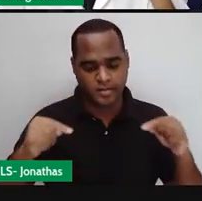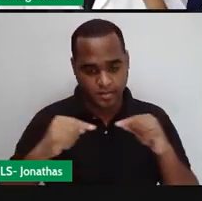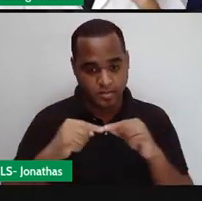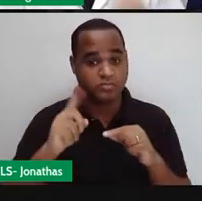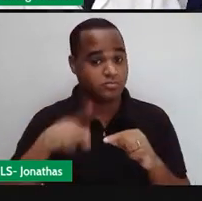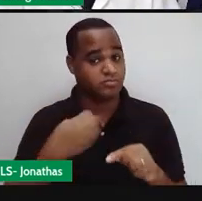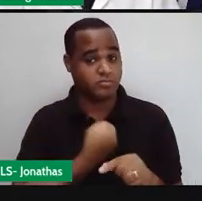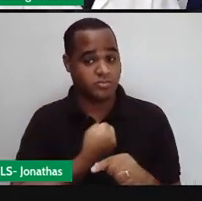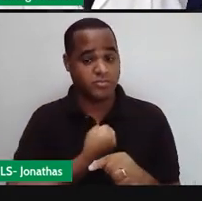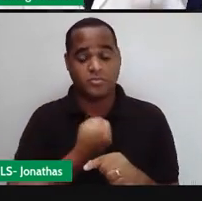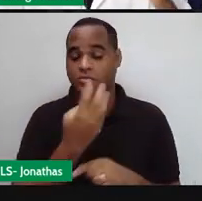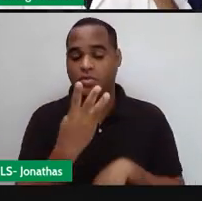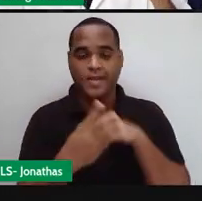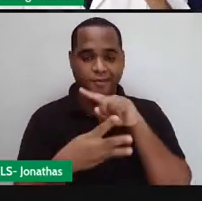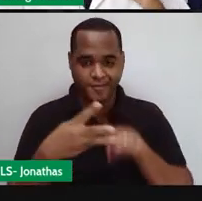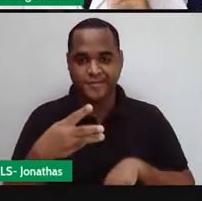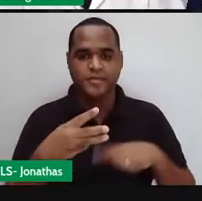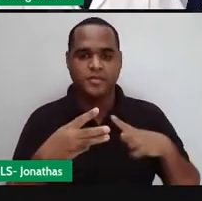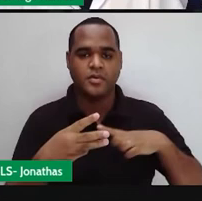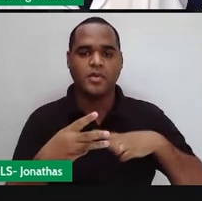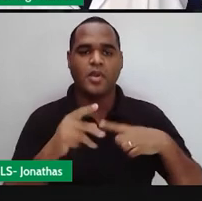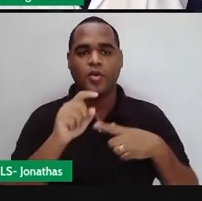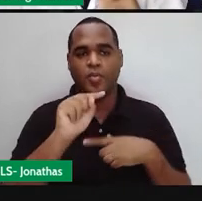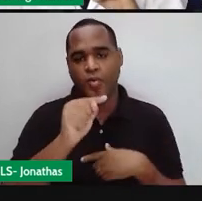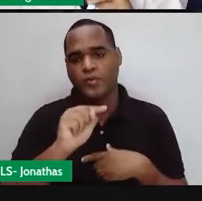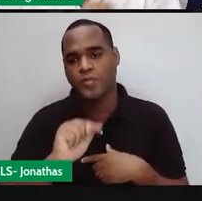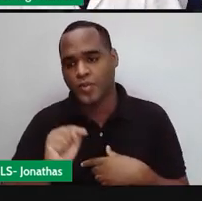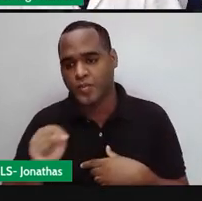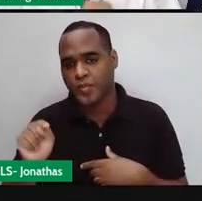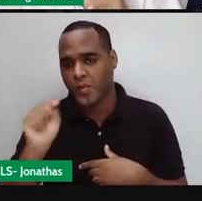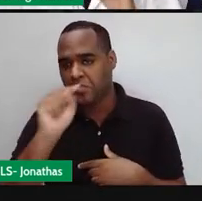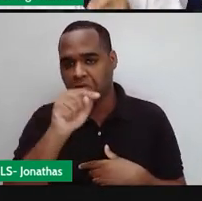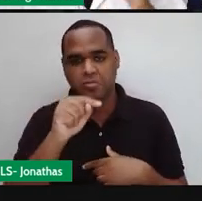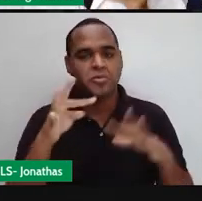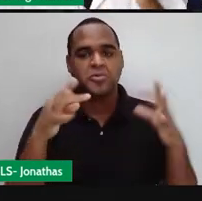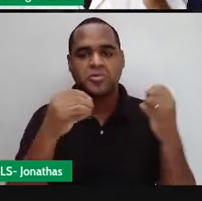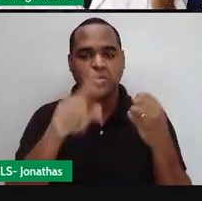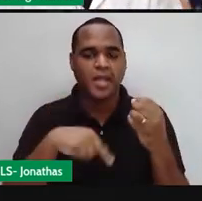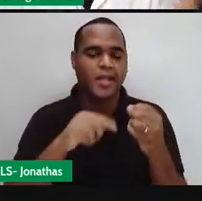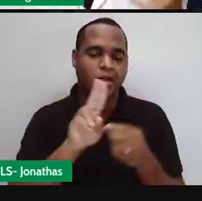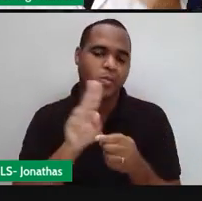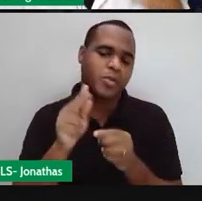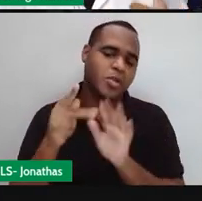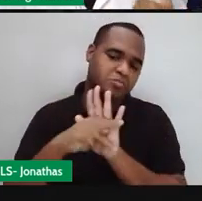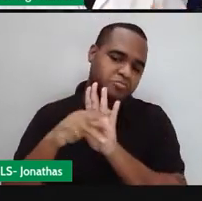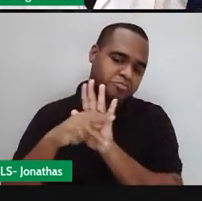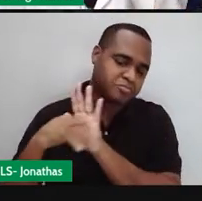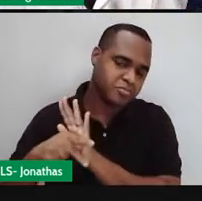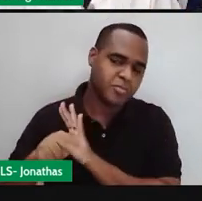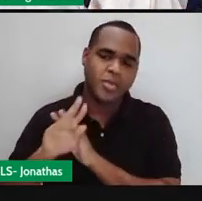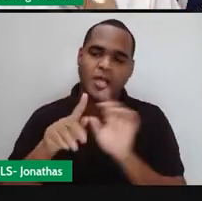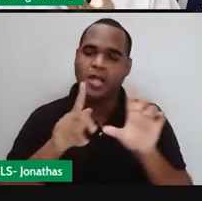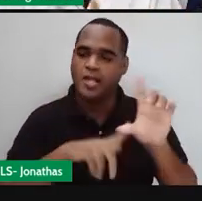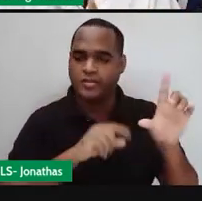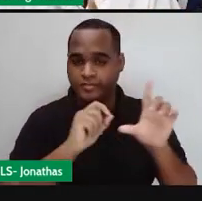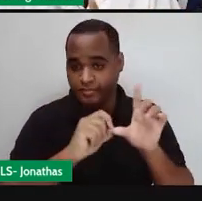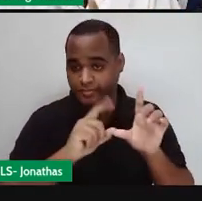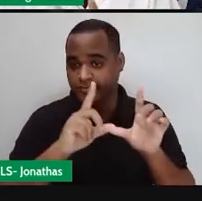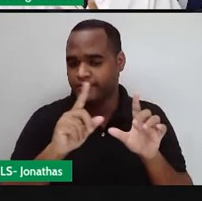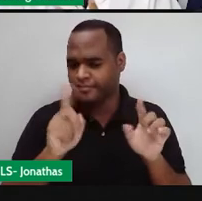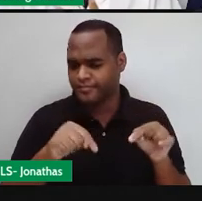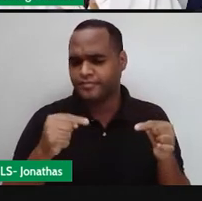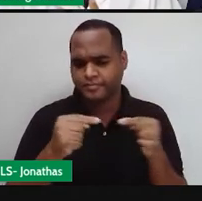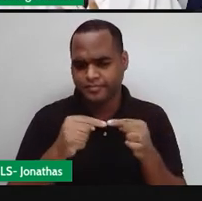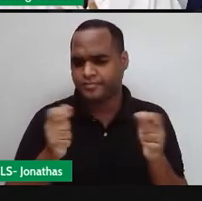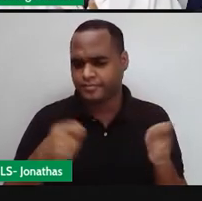existem esses pontinhos, que são os vértices, e os vértices, a gente dá nome para eles usando letras maiúsculas do nosso